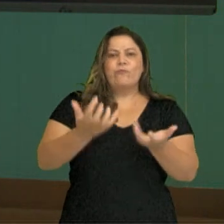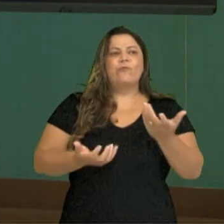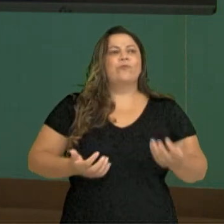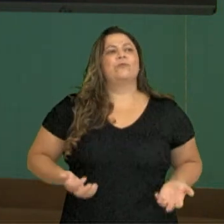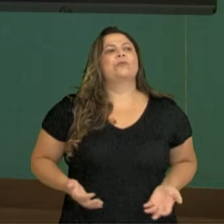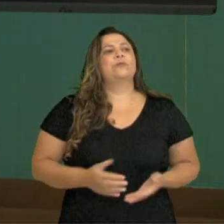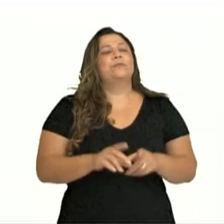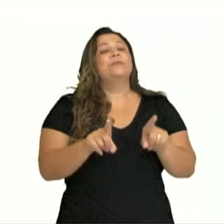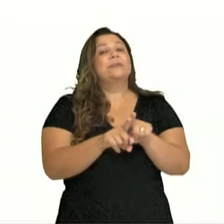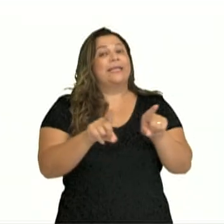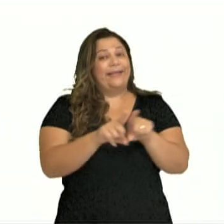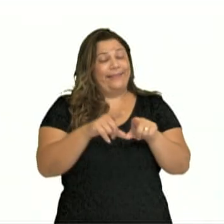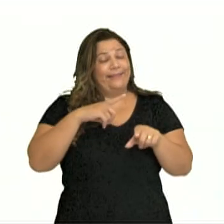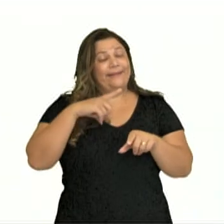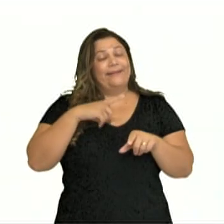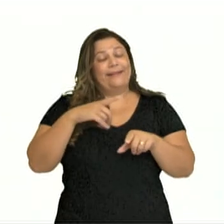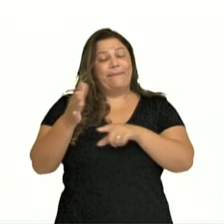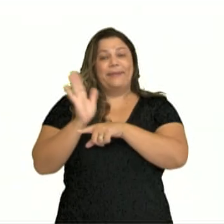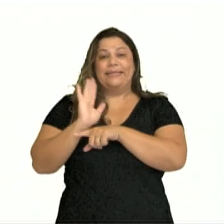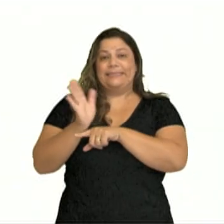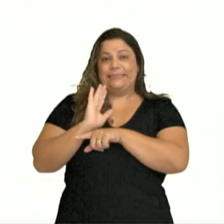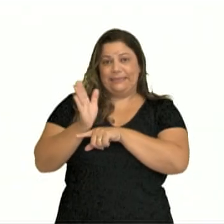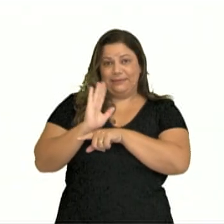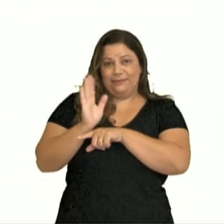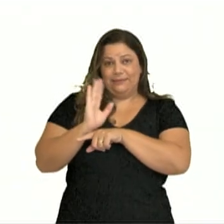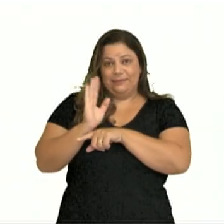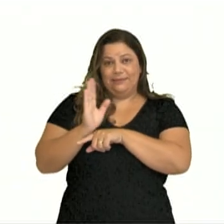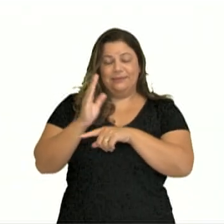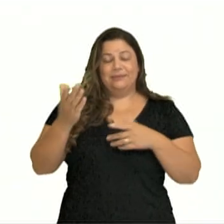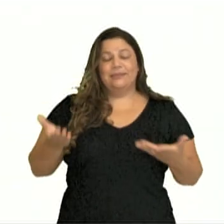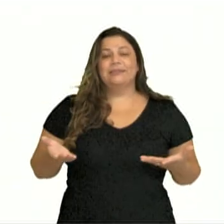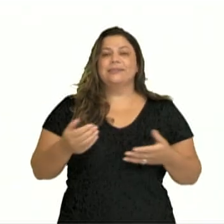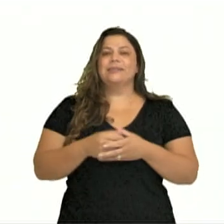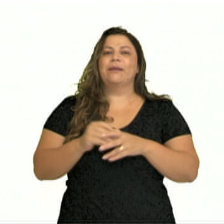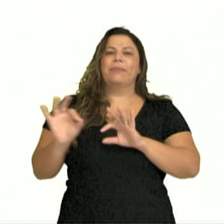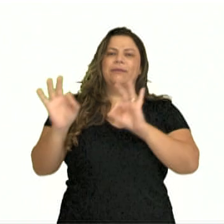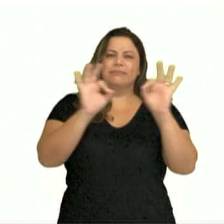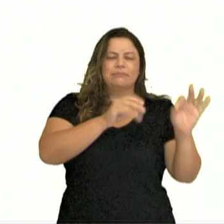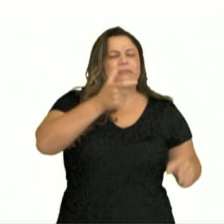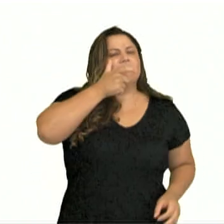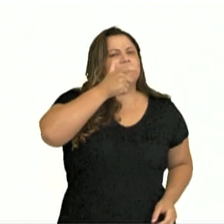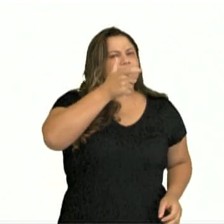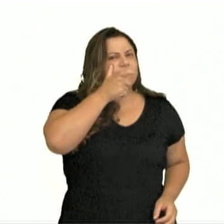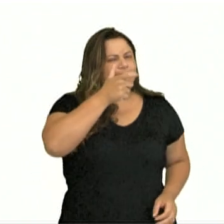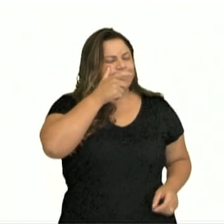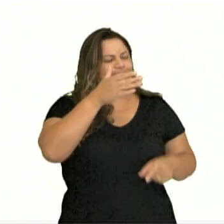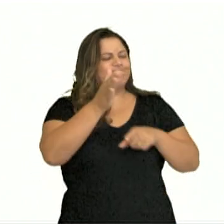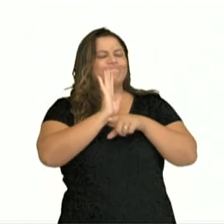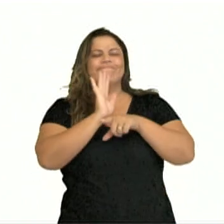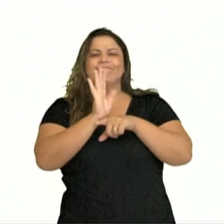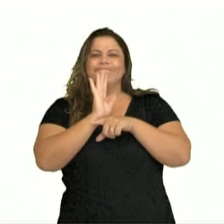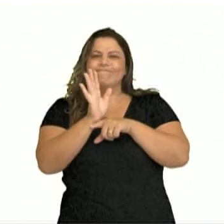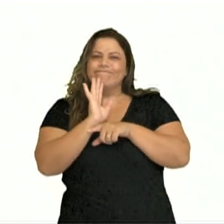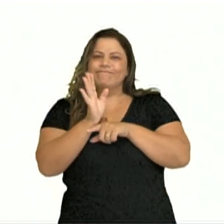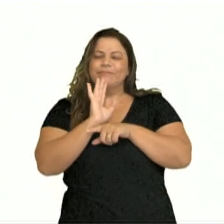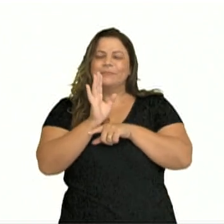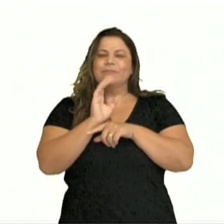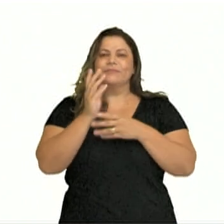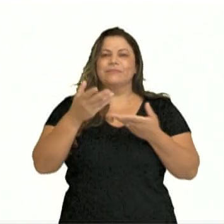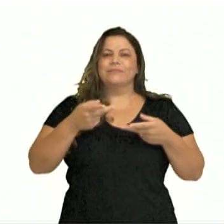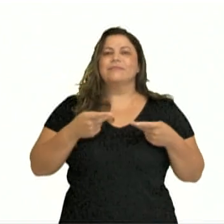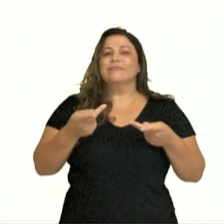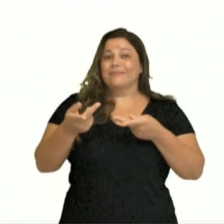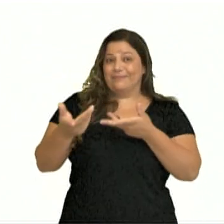Temos também o cinema. Que lugar é esse? É aquele onde você vai assistir um bom filme, né? Então, você vai ao